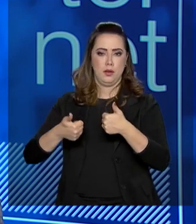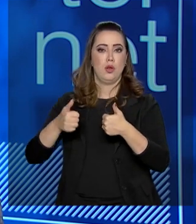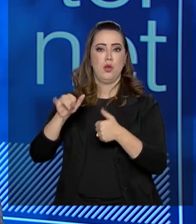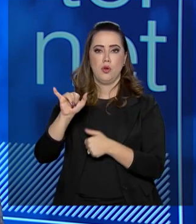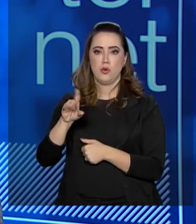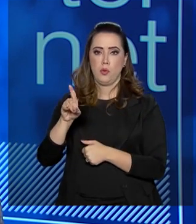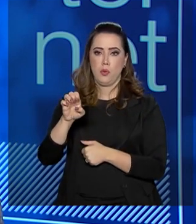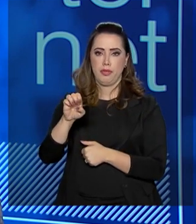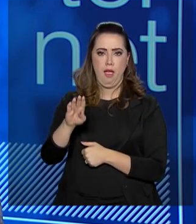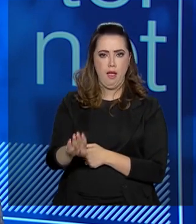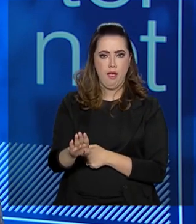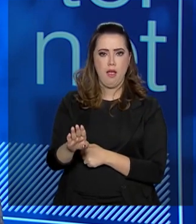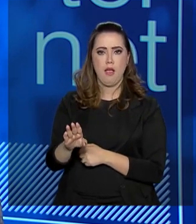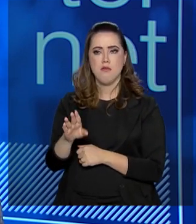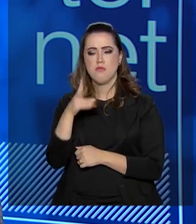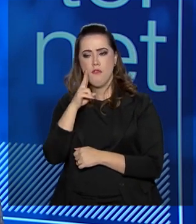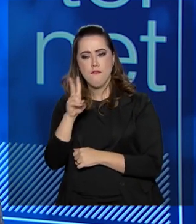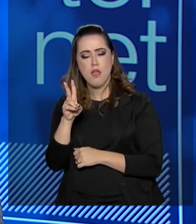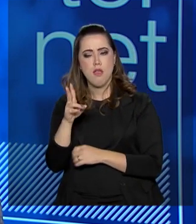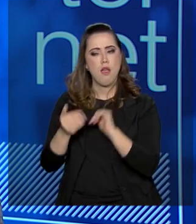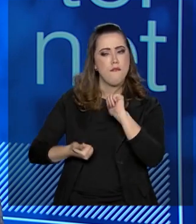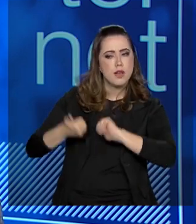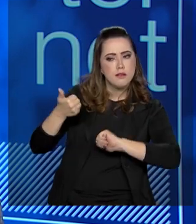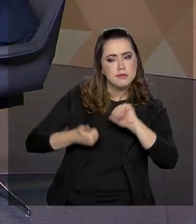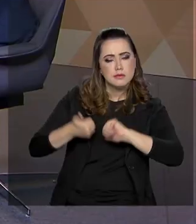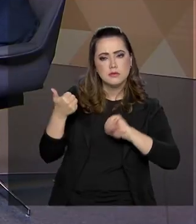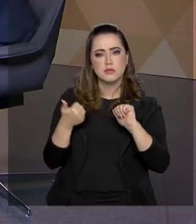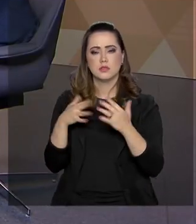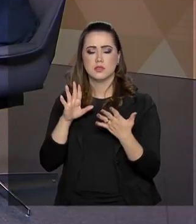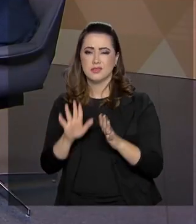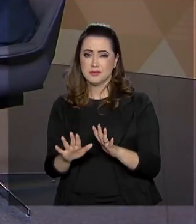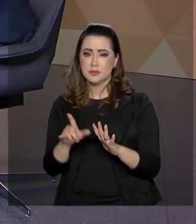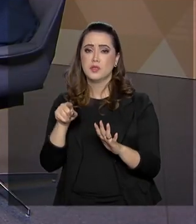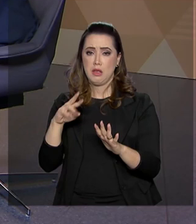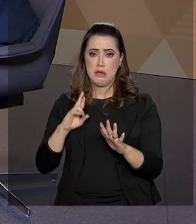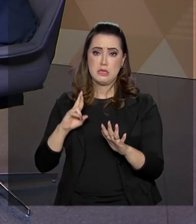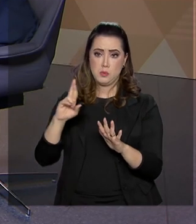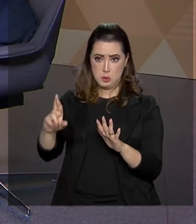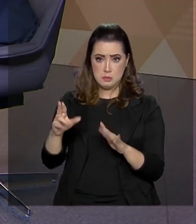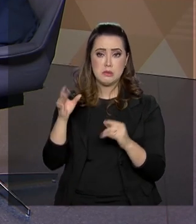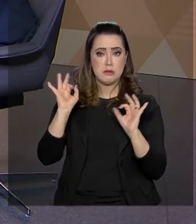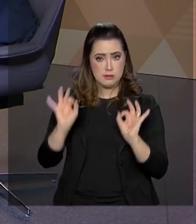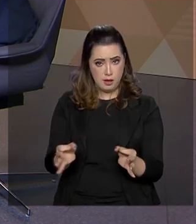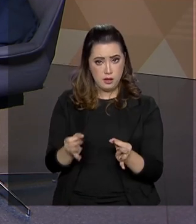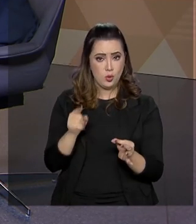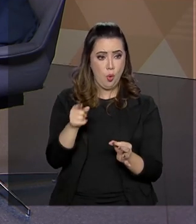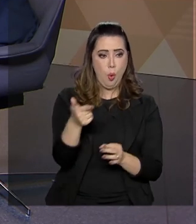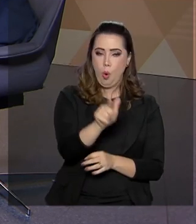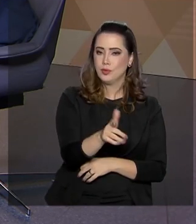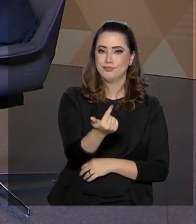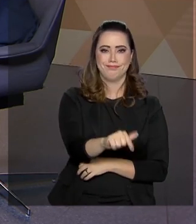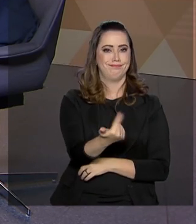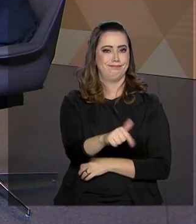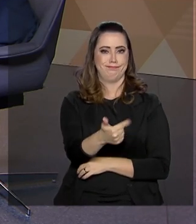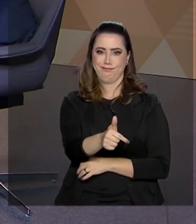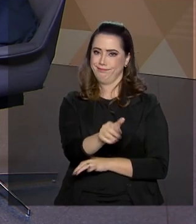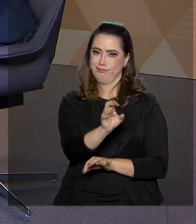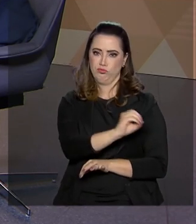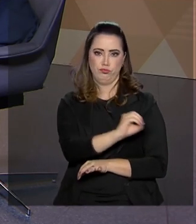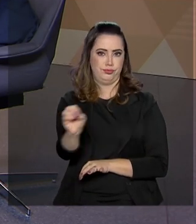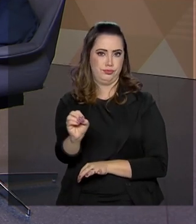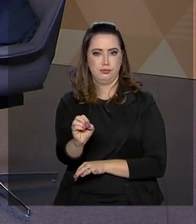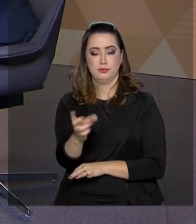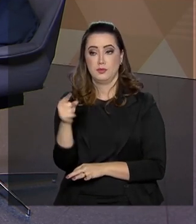fazer métricas, ter estruturas de desempenho com responsabilidade e qualidade da entrega, e outros não? Nós queremos, sim,